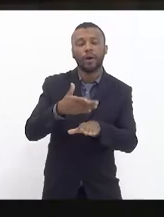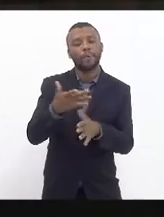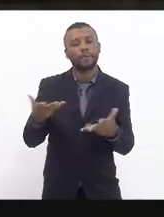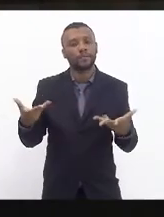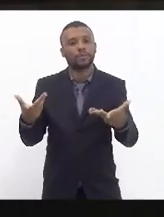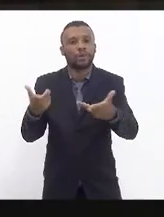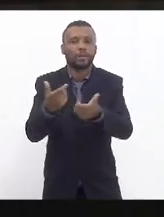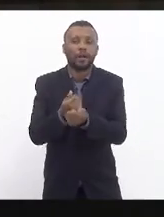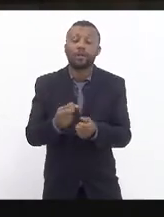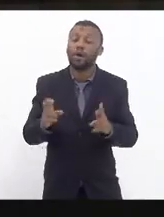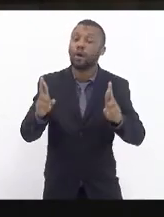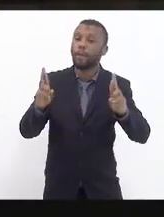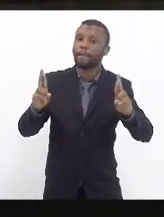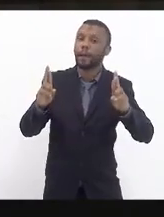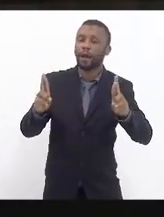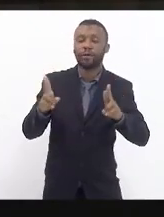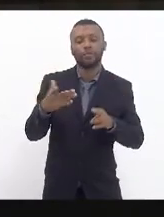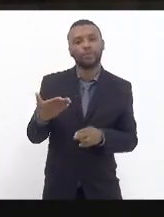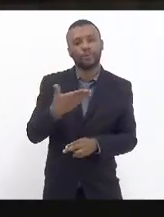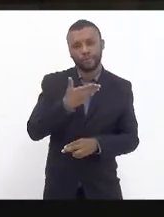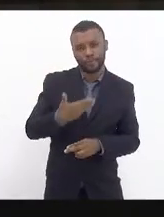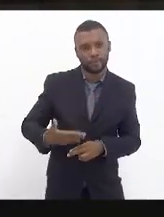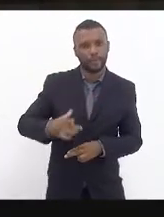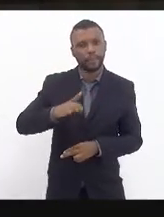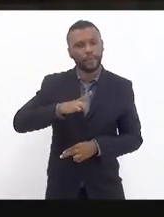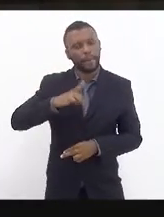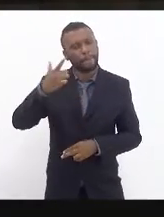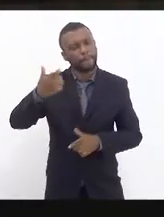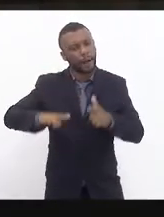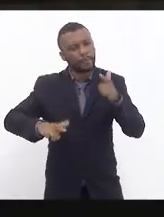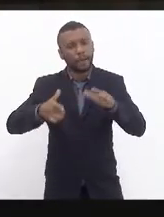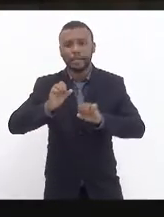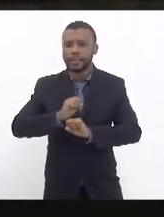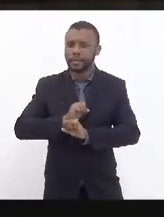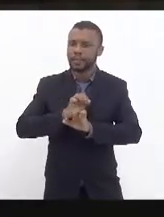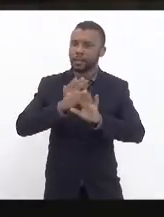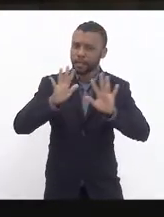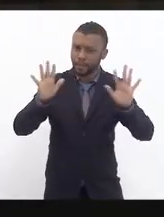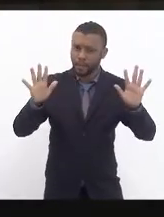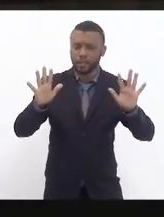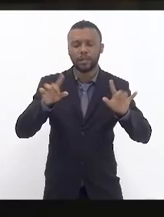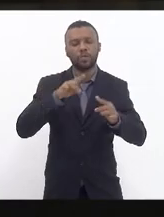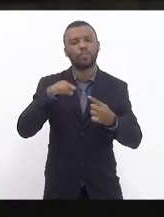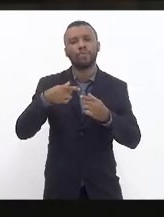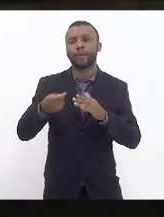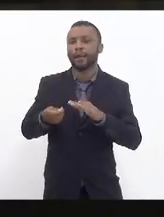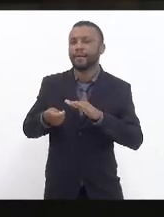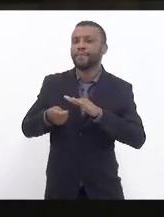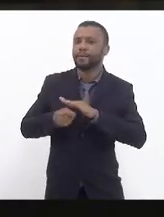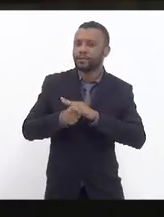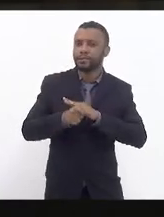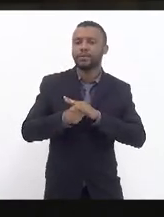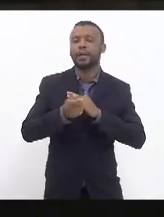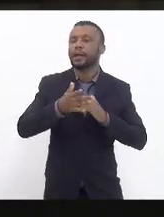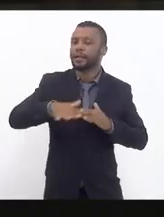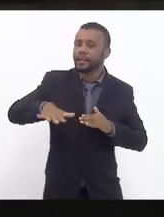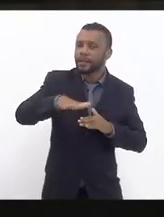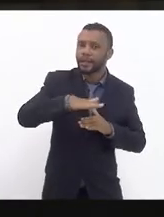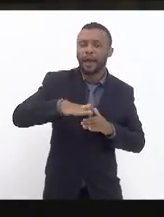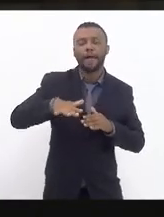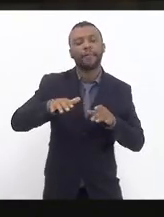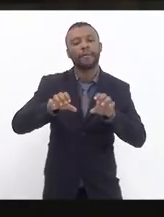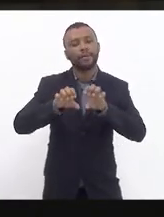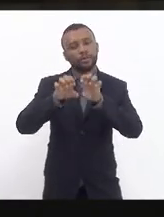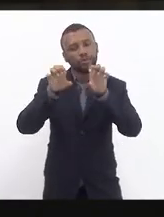governador quem sabe tenha um pouco mais de clareza de investimento nas áreas estruturais